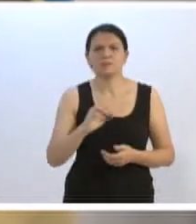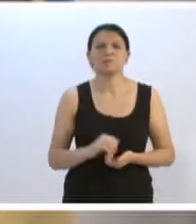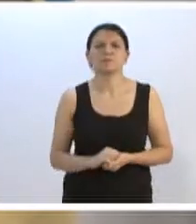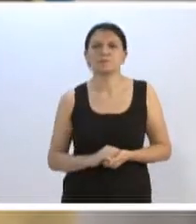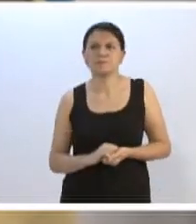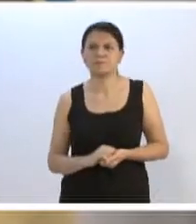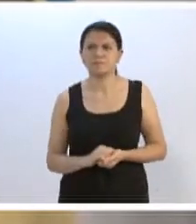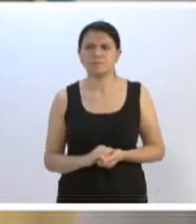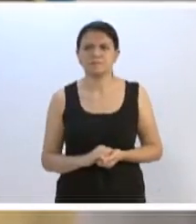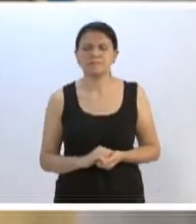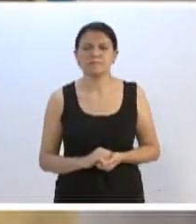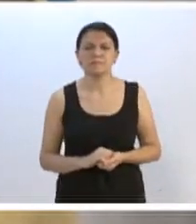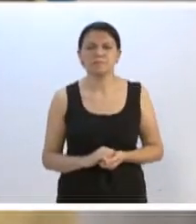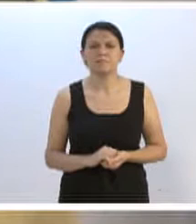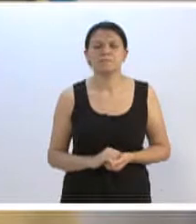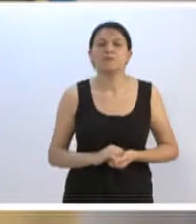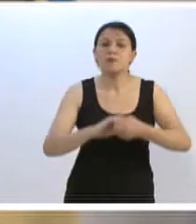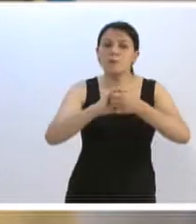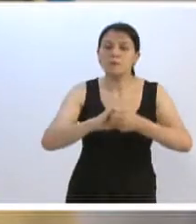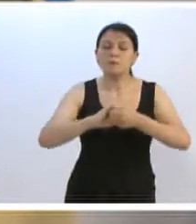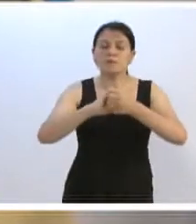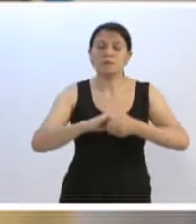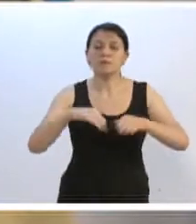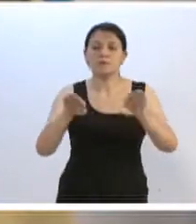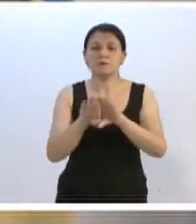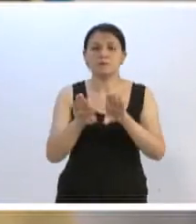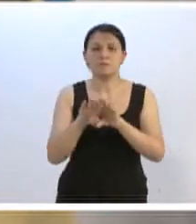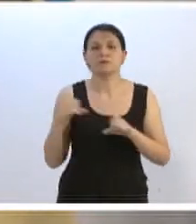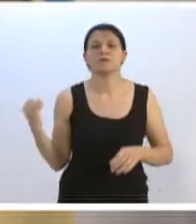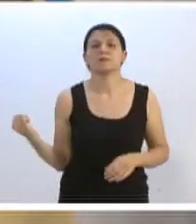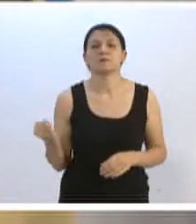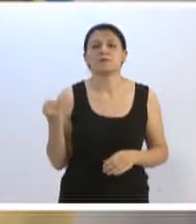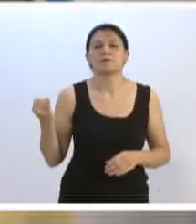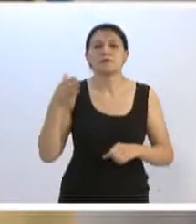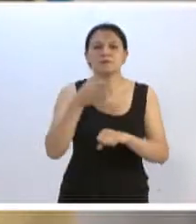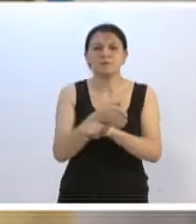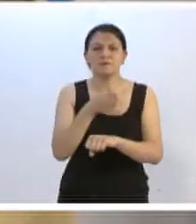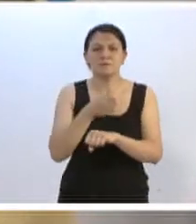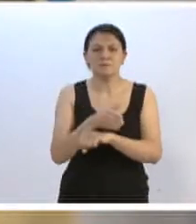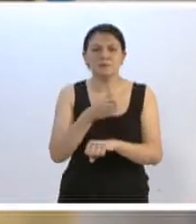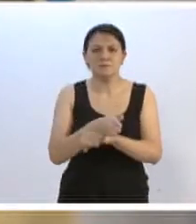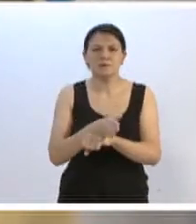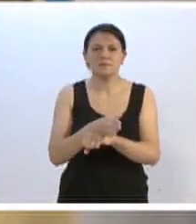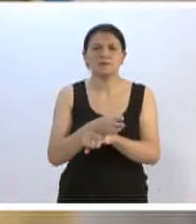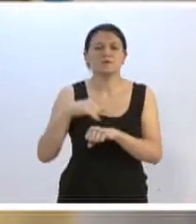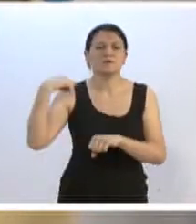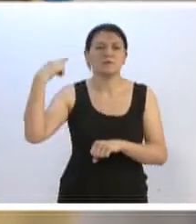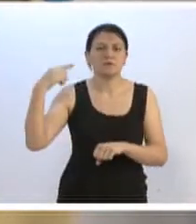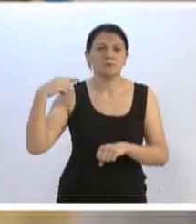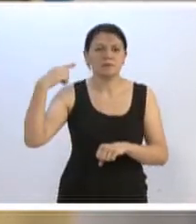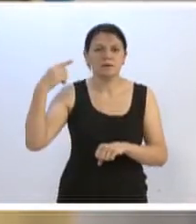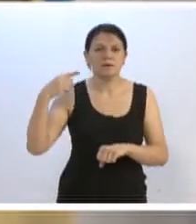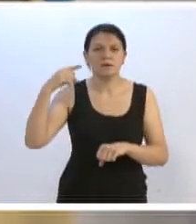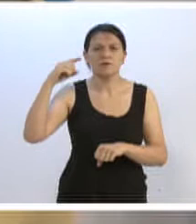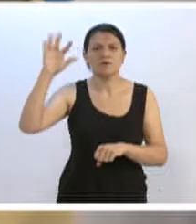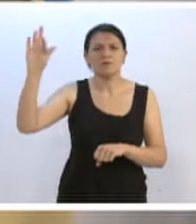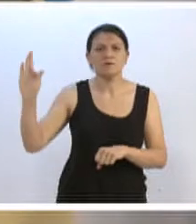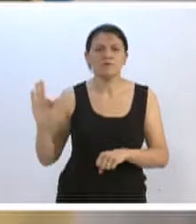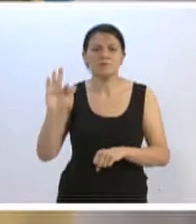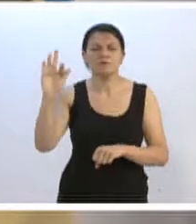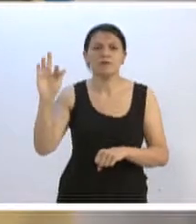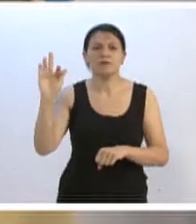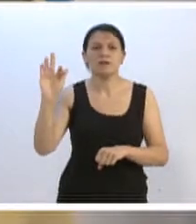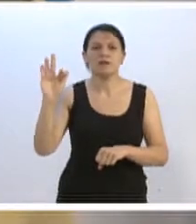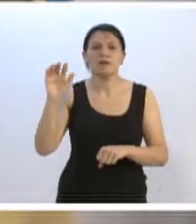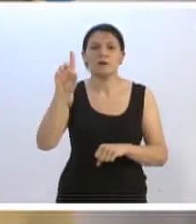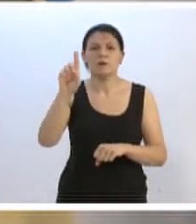Assembleia Legislativa. Cumprimento aqui também a importante participação do nosso deputado federal Décio Lima nesse pleito eleitoral, a coragem de colocar seu